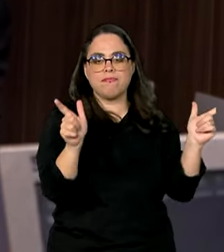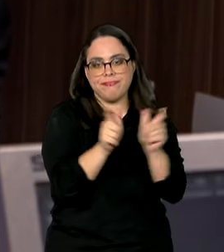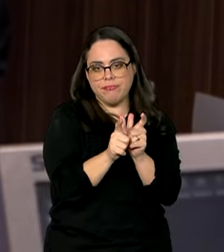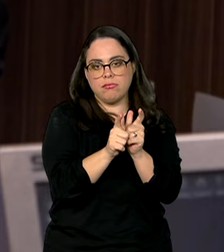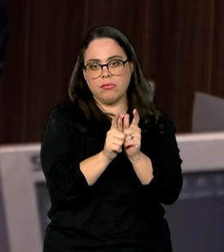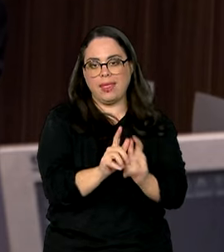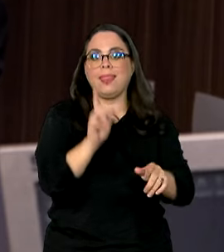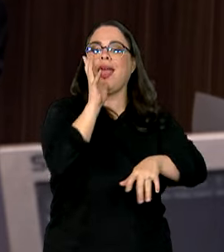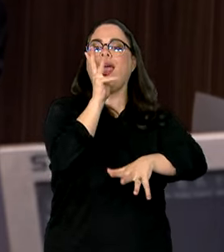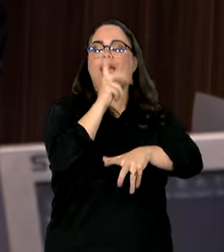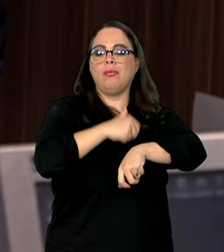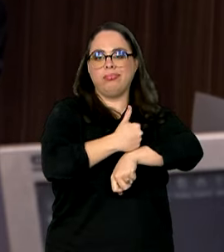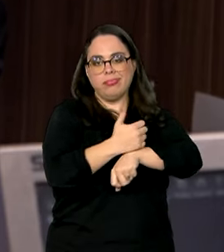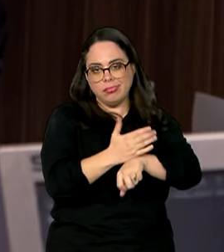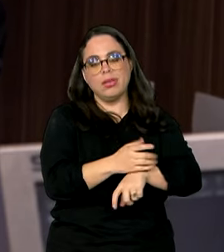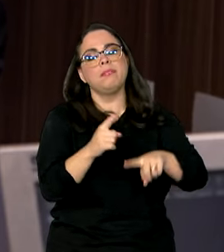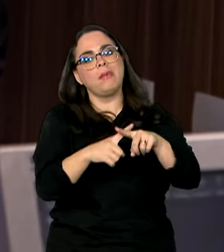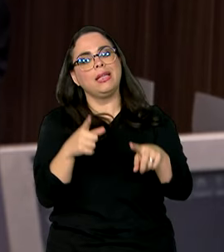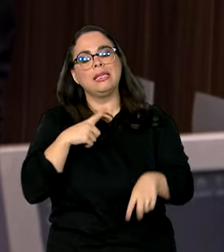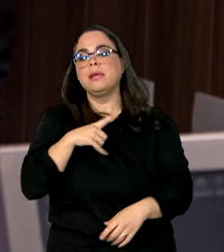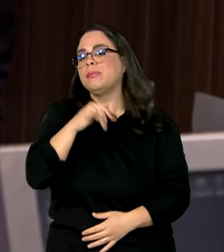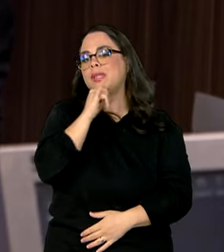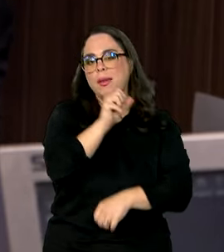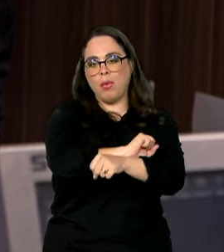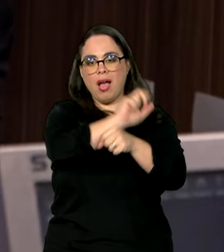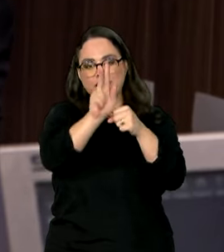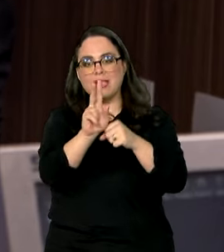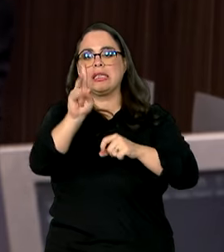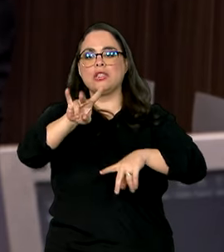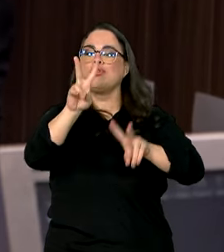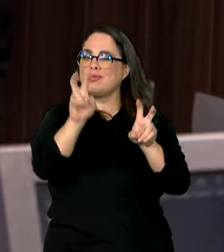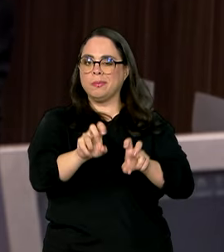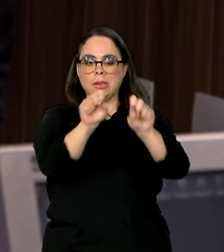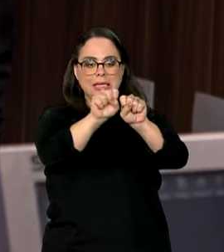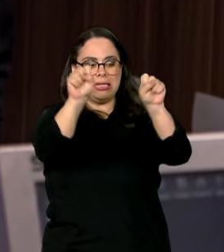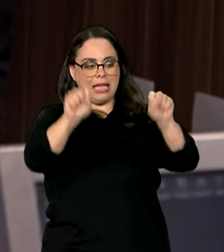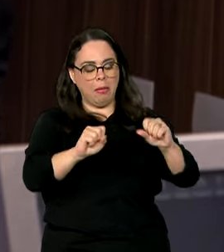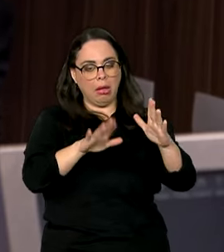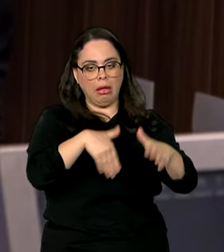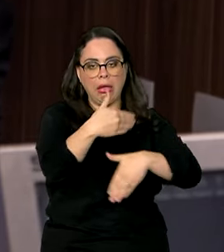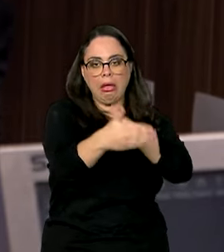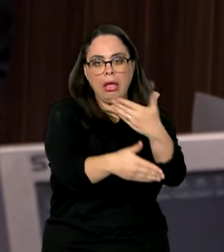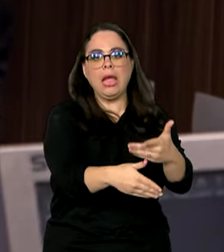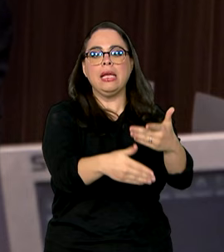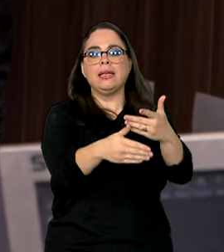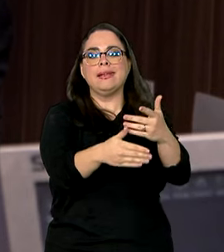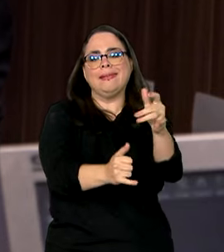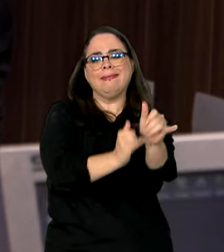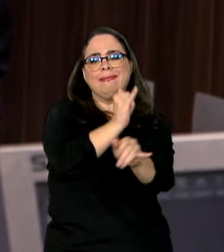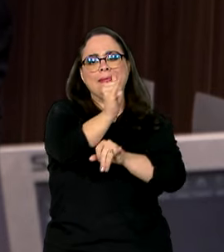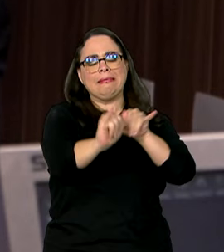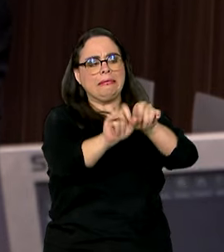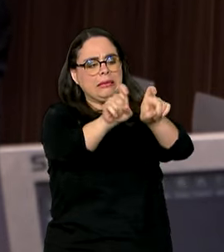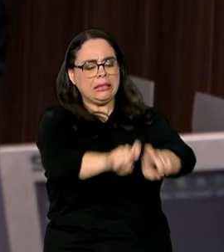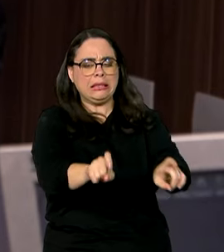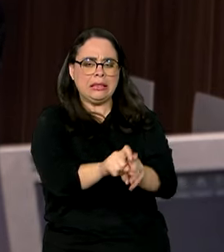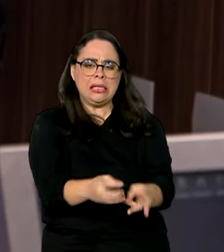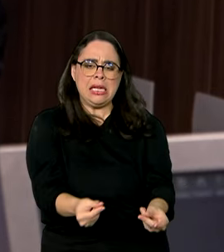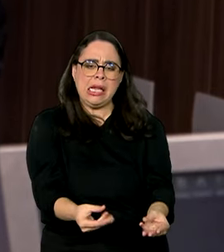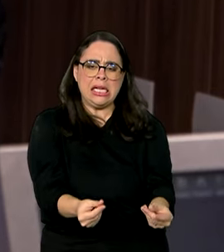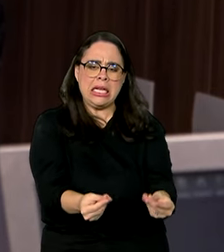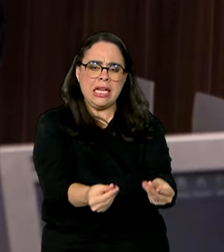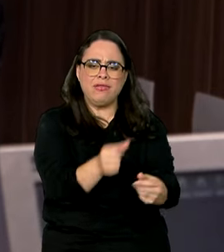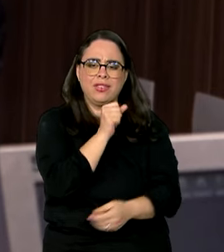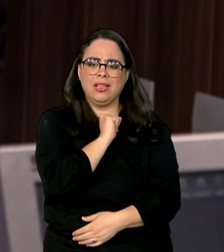atrasos no que diz respeito à questão de sistemas de informática, enfim, que já estão defasados,